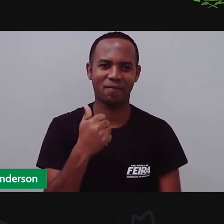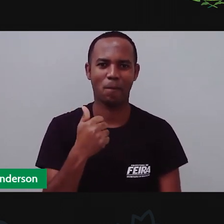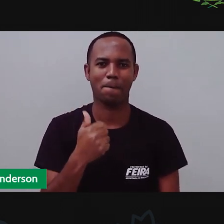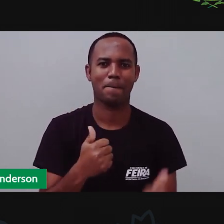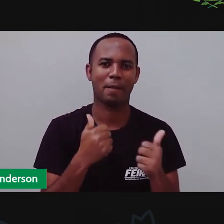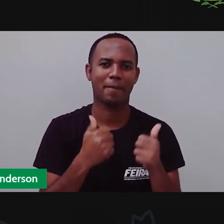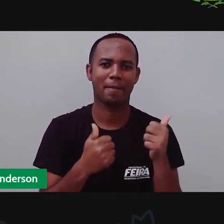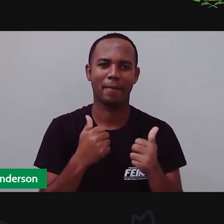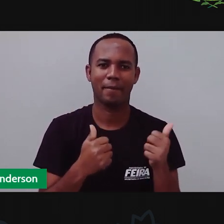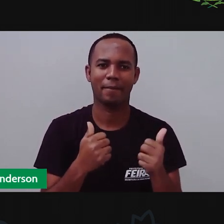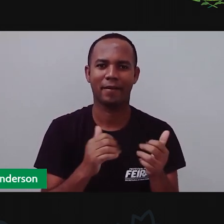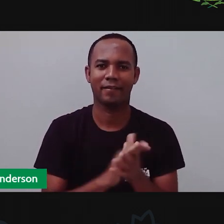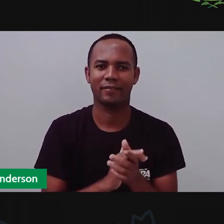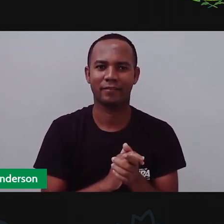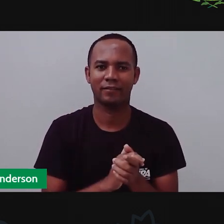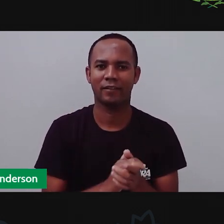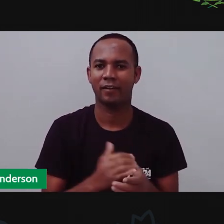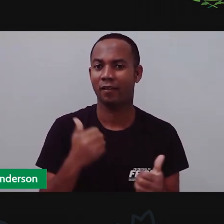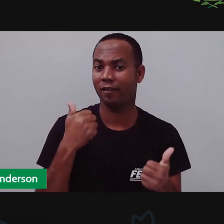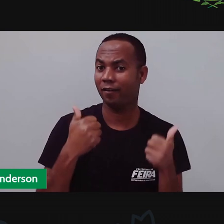Oi! Por que que você olha assim?